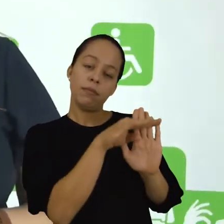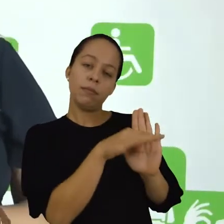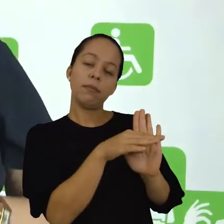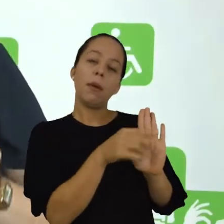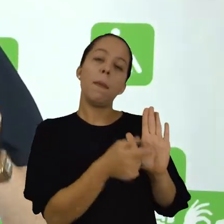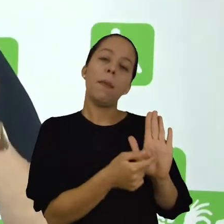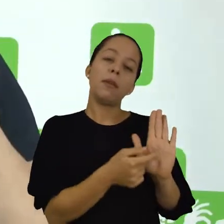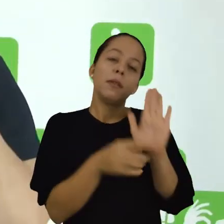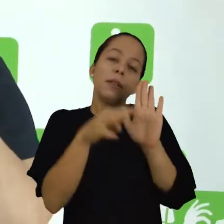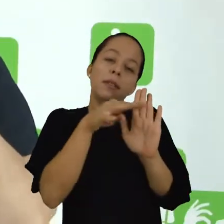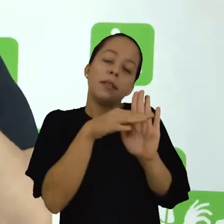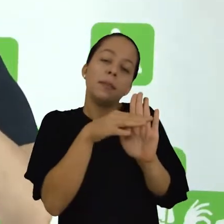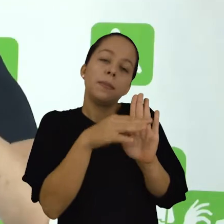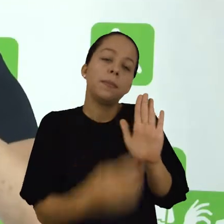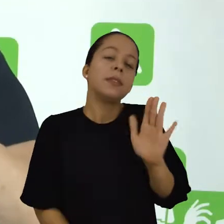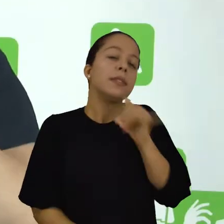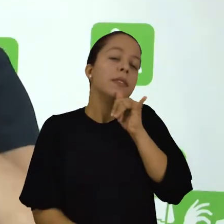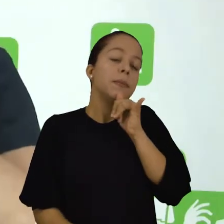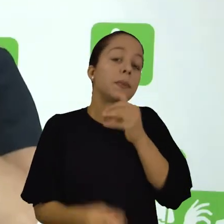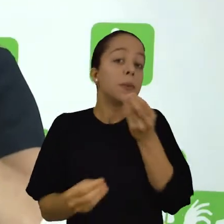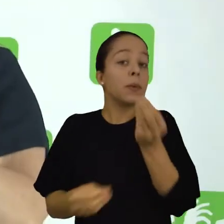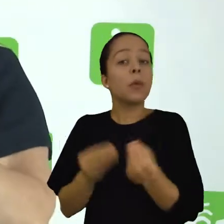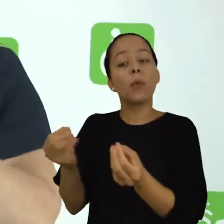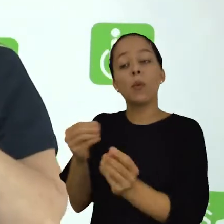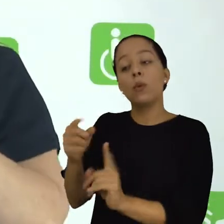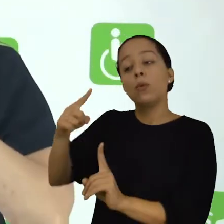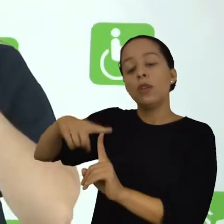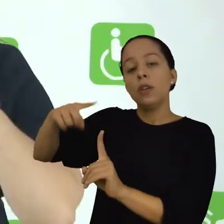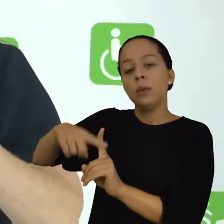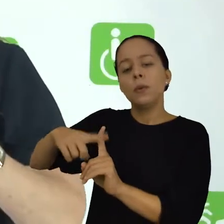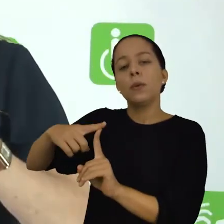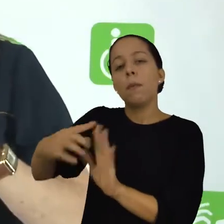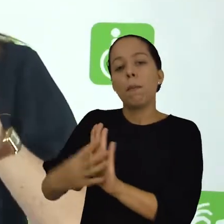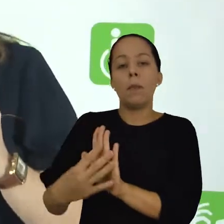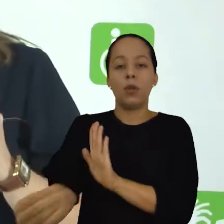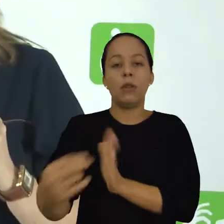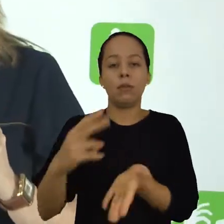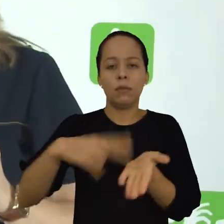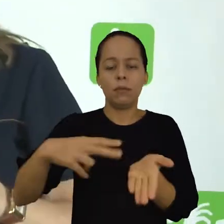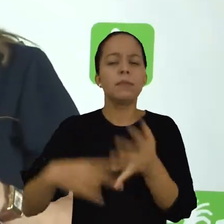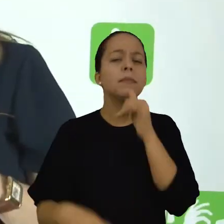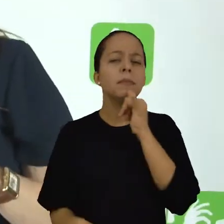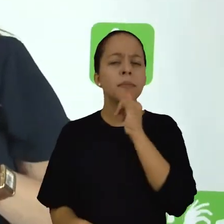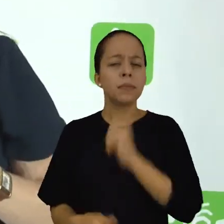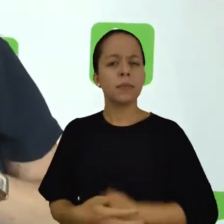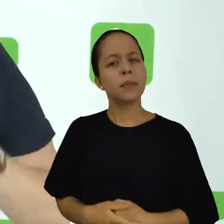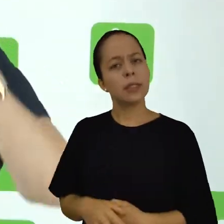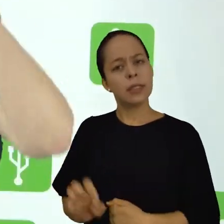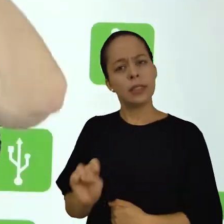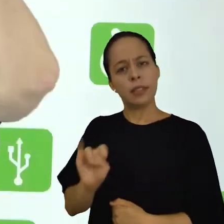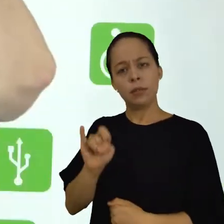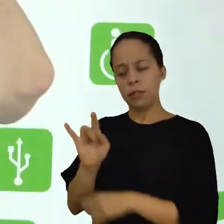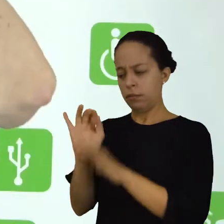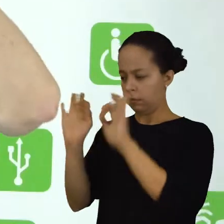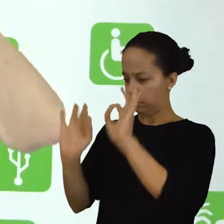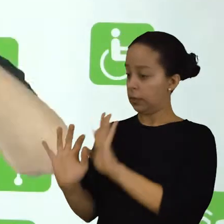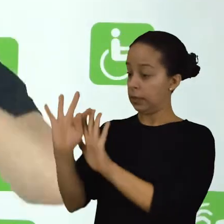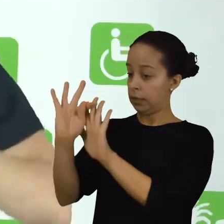relacionada à delimitação de uma unidade de leitura. Ou seja, quando você faz uma